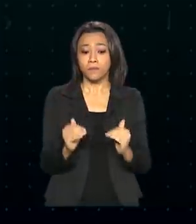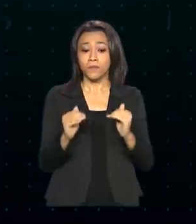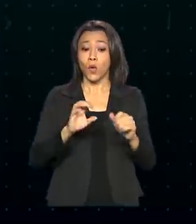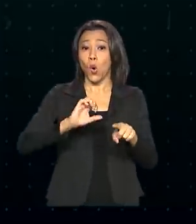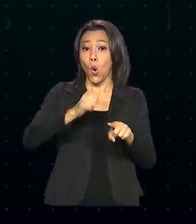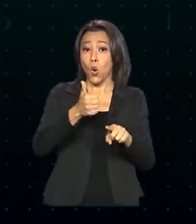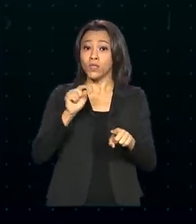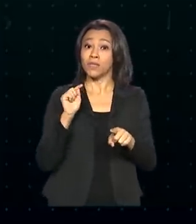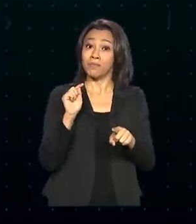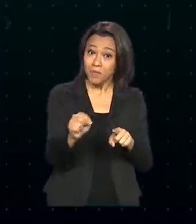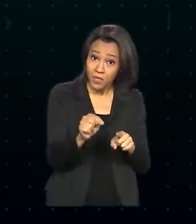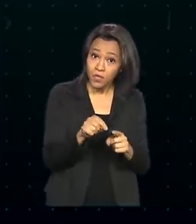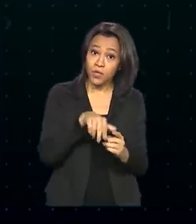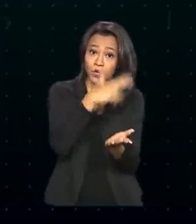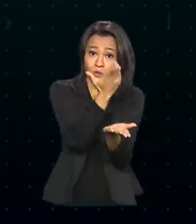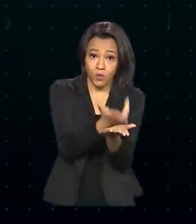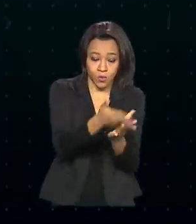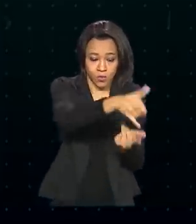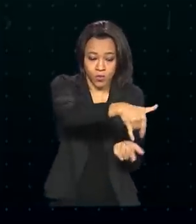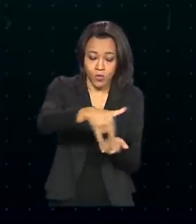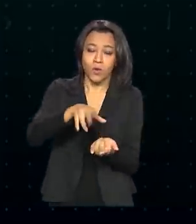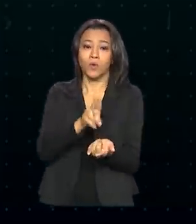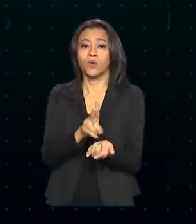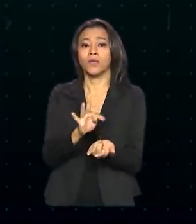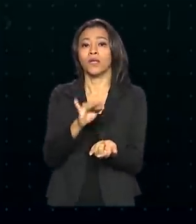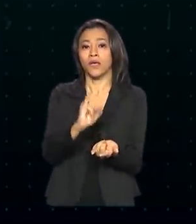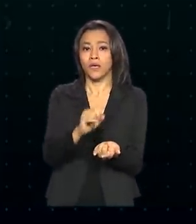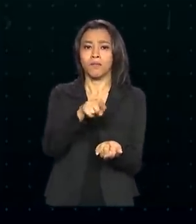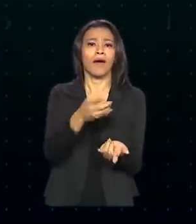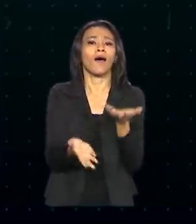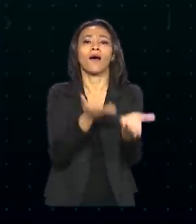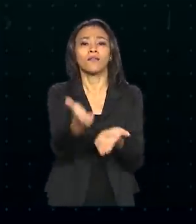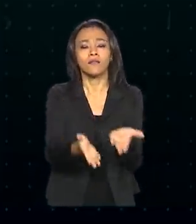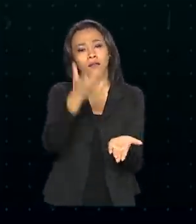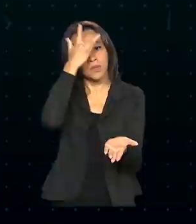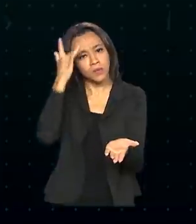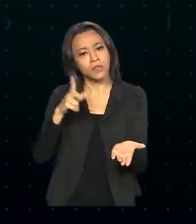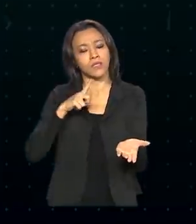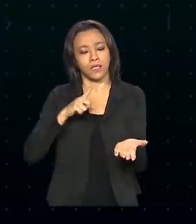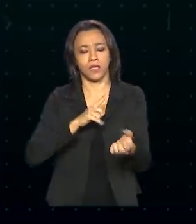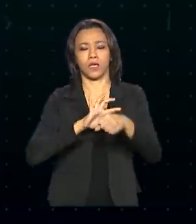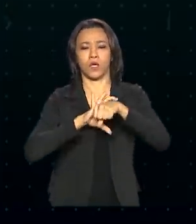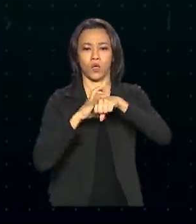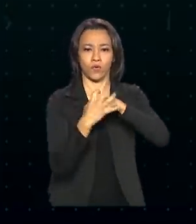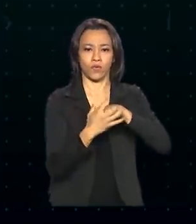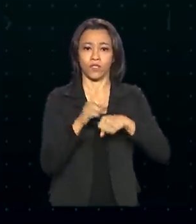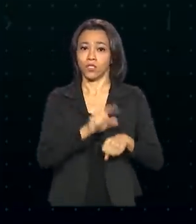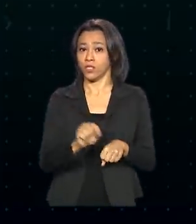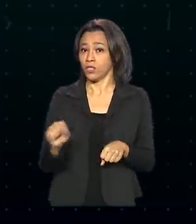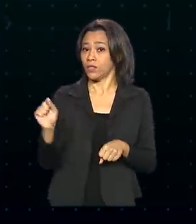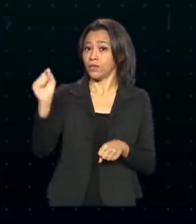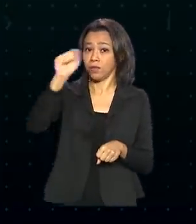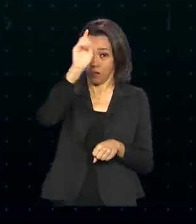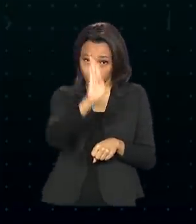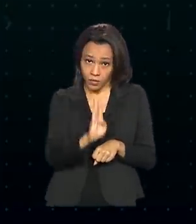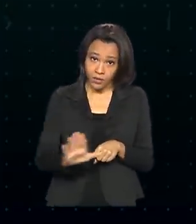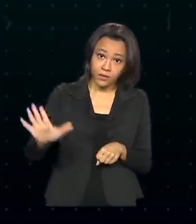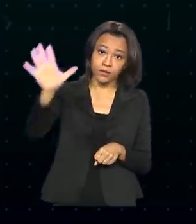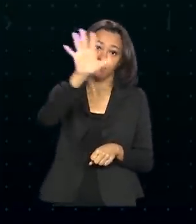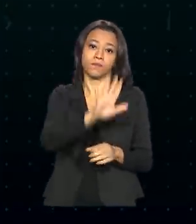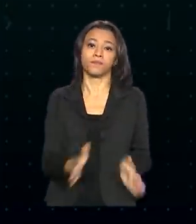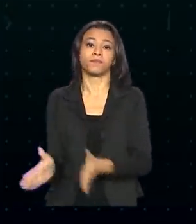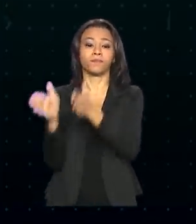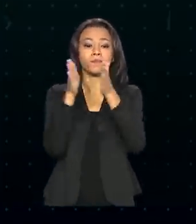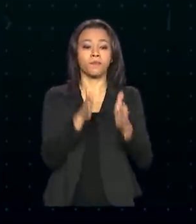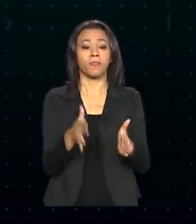leitos de UTI exclusivos para atender pacientes com Covid-19 em todas as unidades da federação.